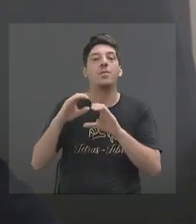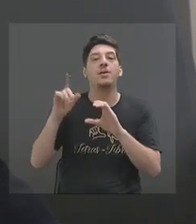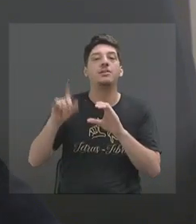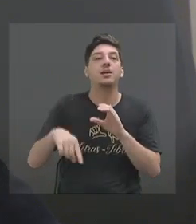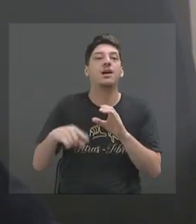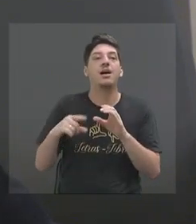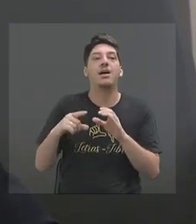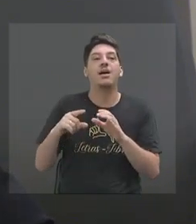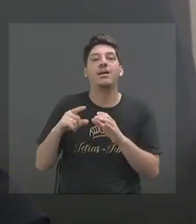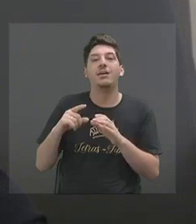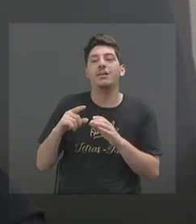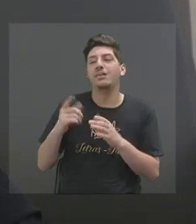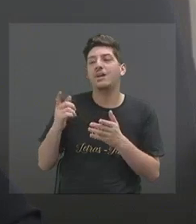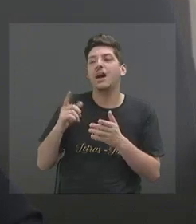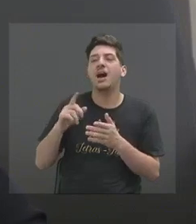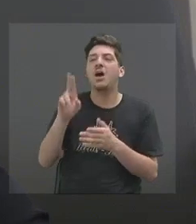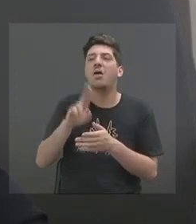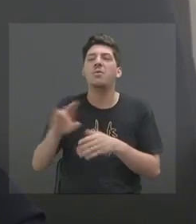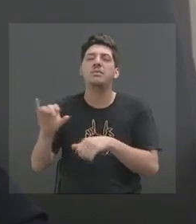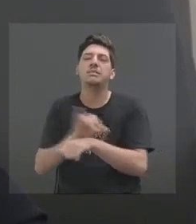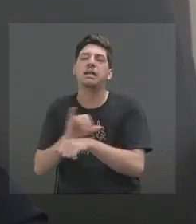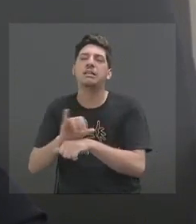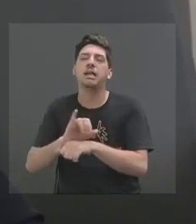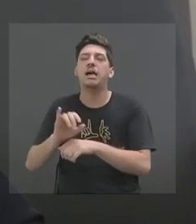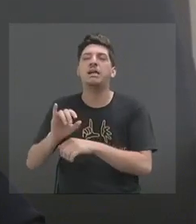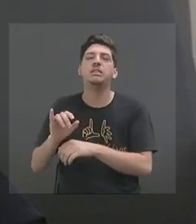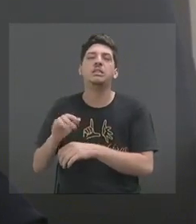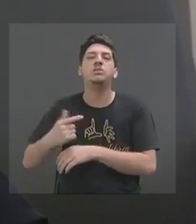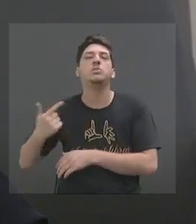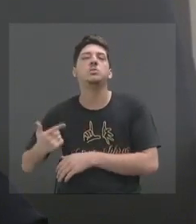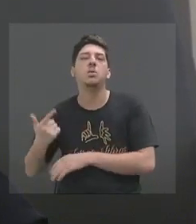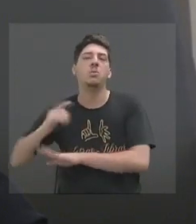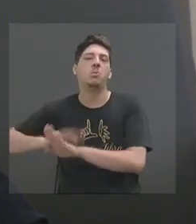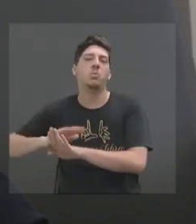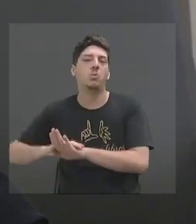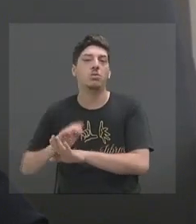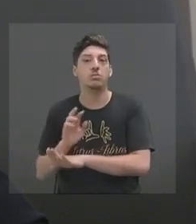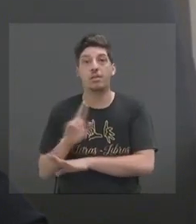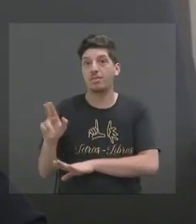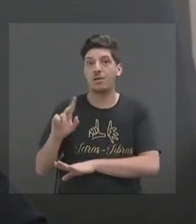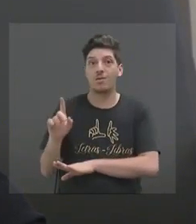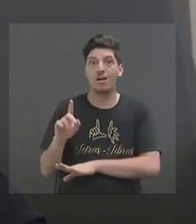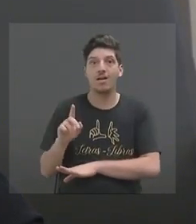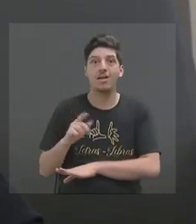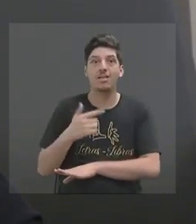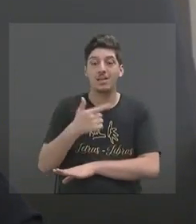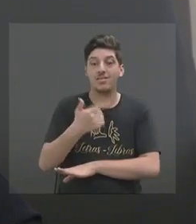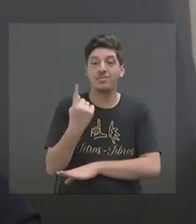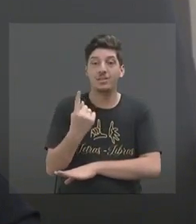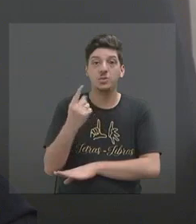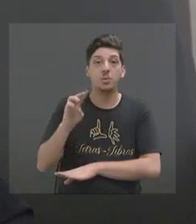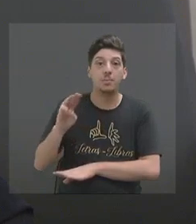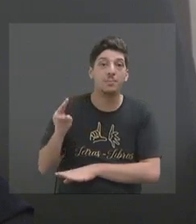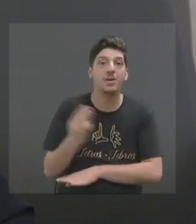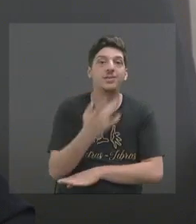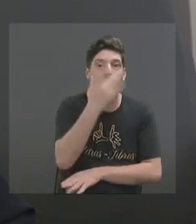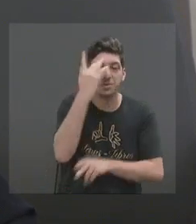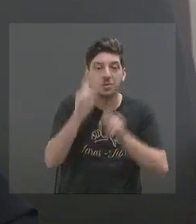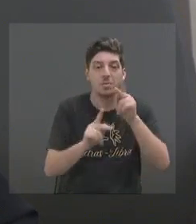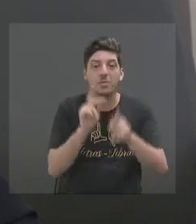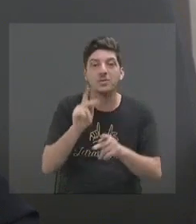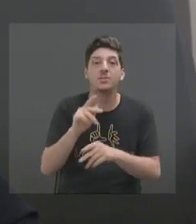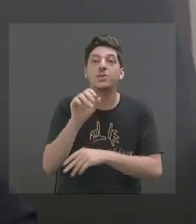apenso do governo. E não é. São 21 milhões de mineiros em 853